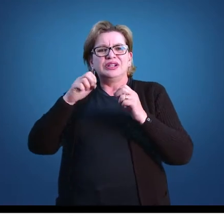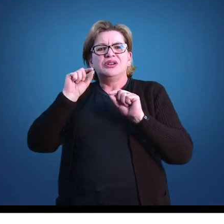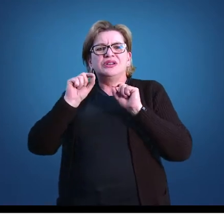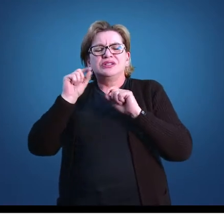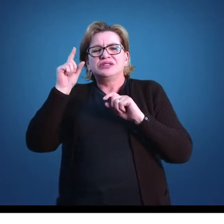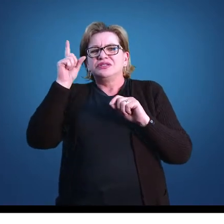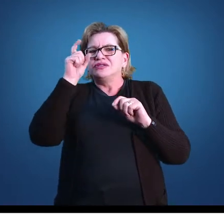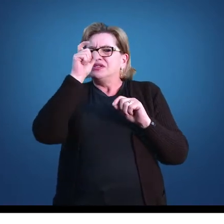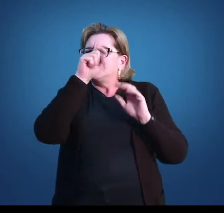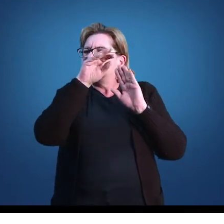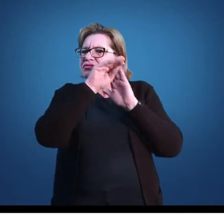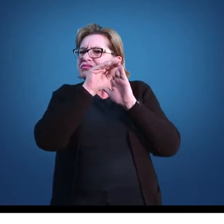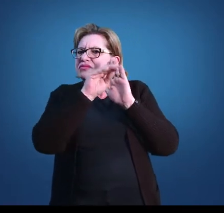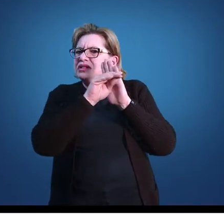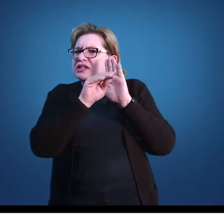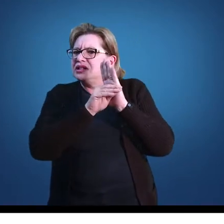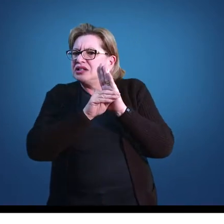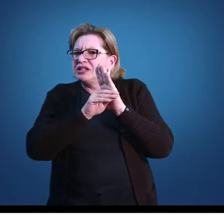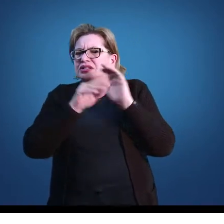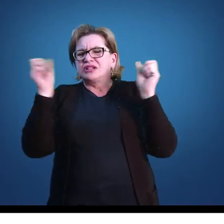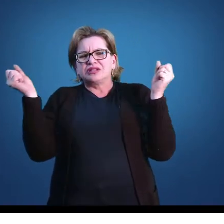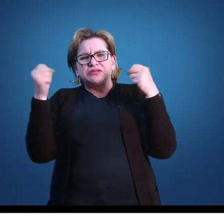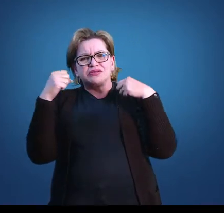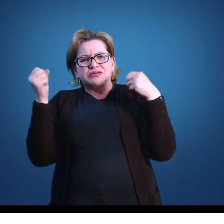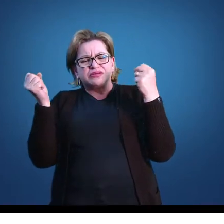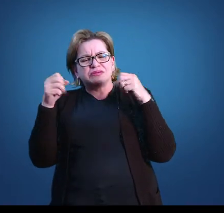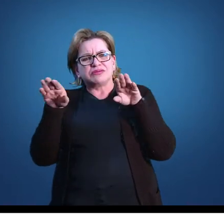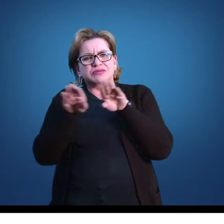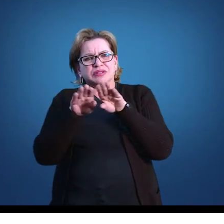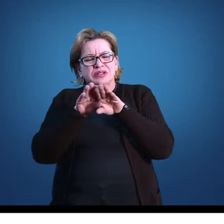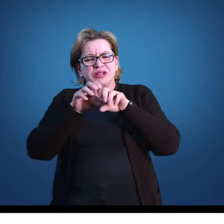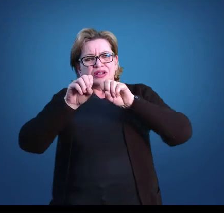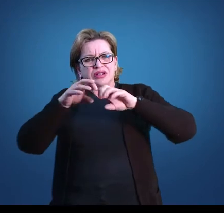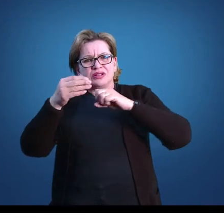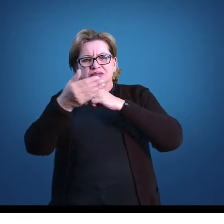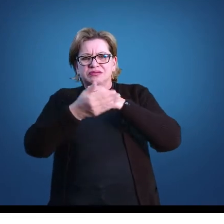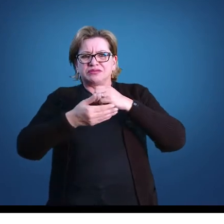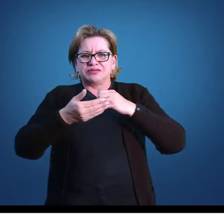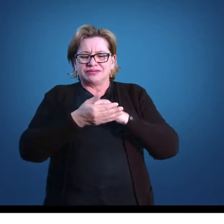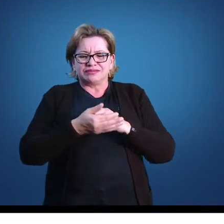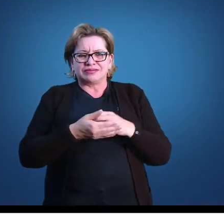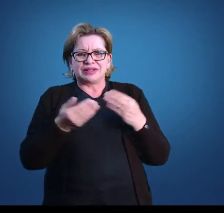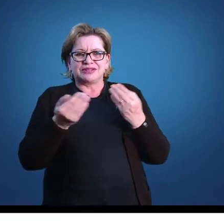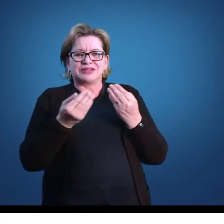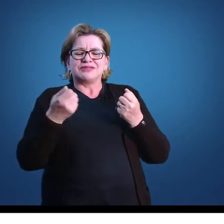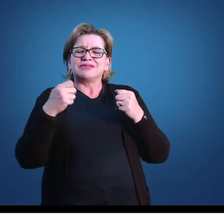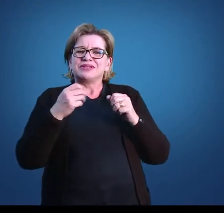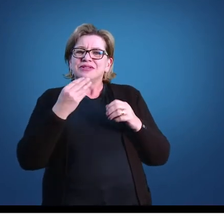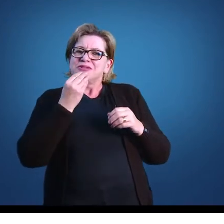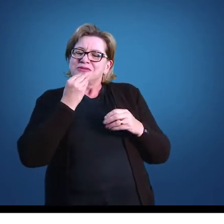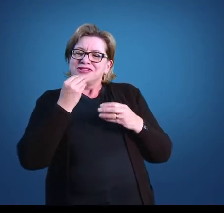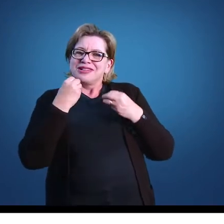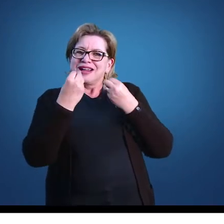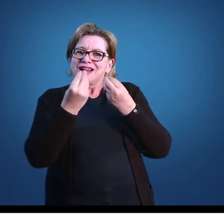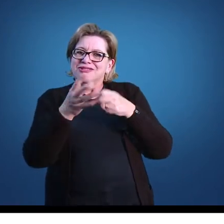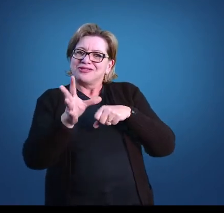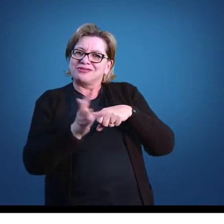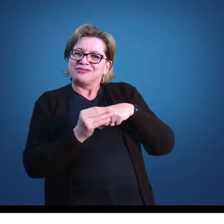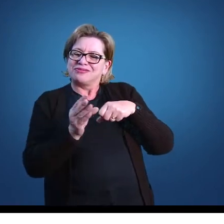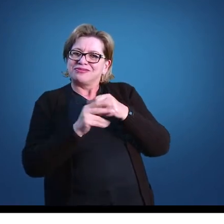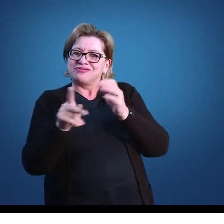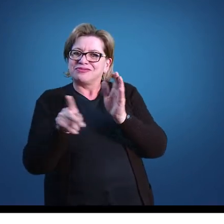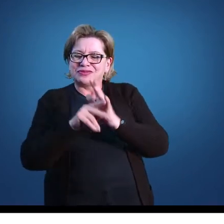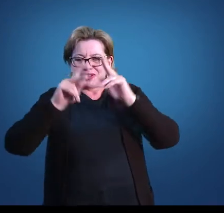educação física e também na educação base? Então, como atualmente nós devemos oportunizar os conhecimentos produzidos pela humanidade,